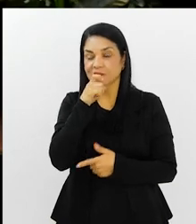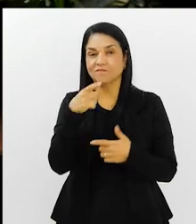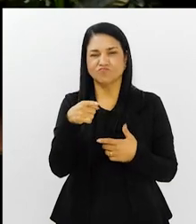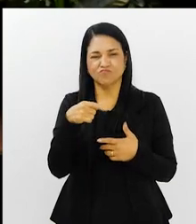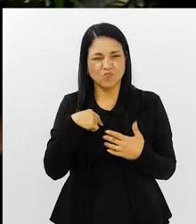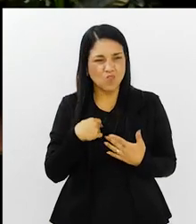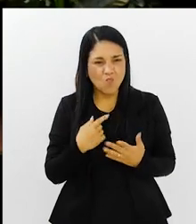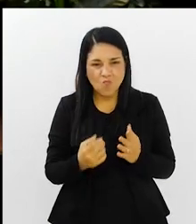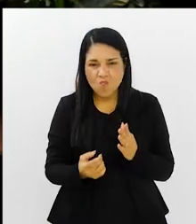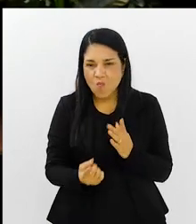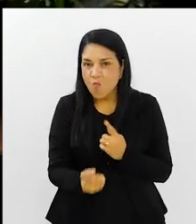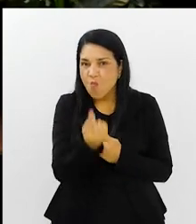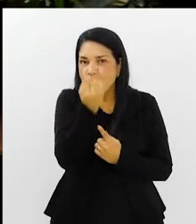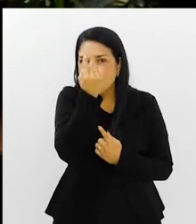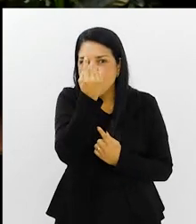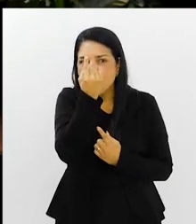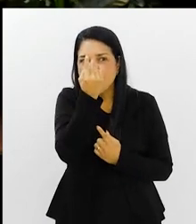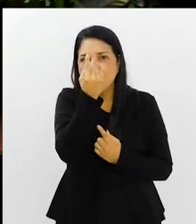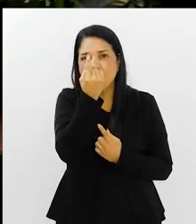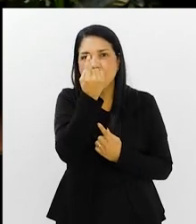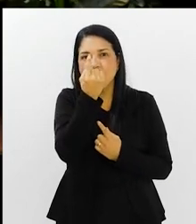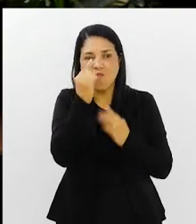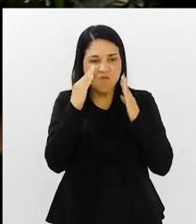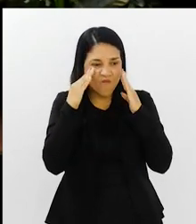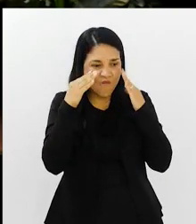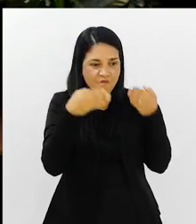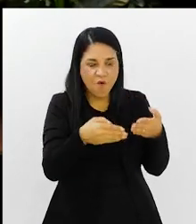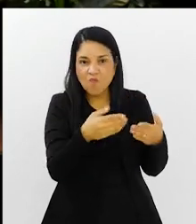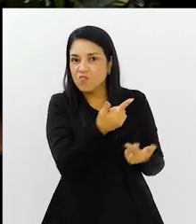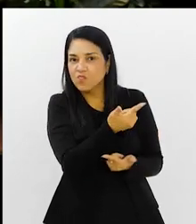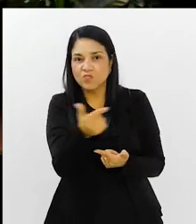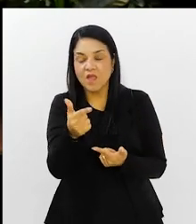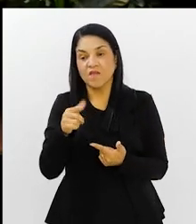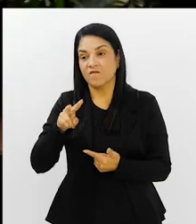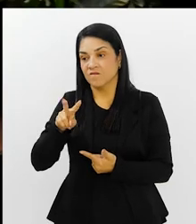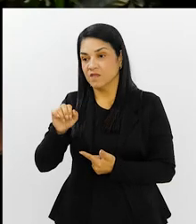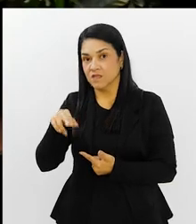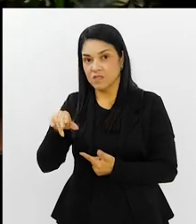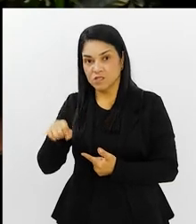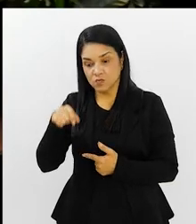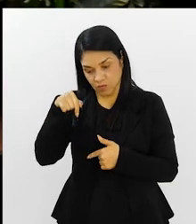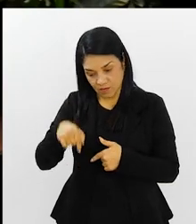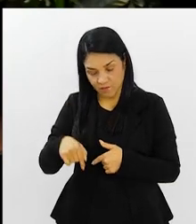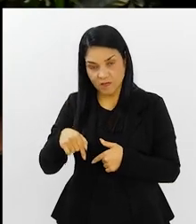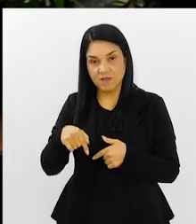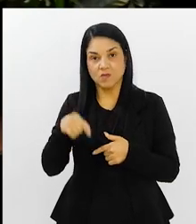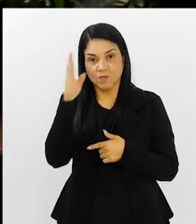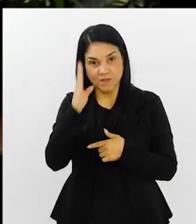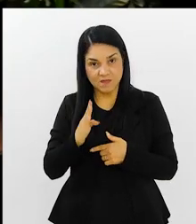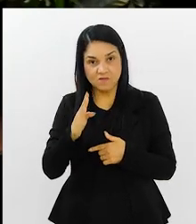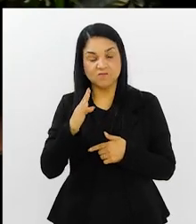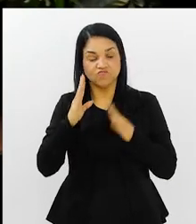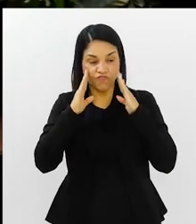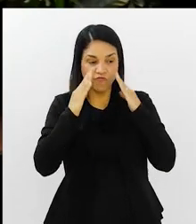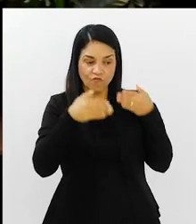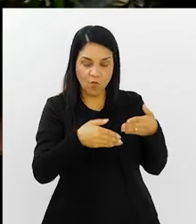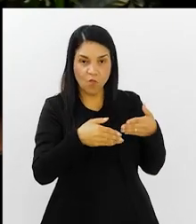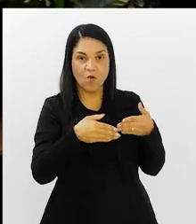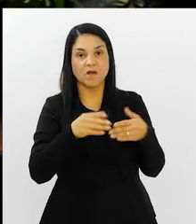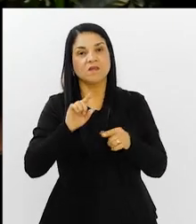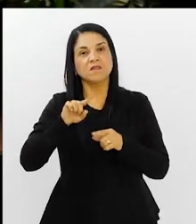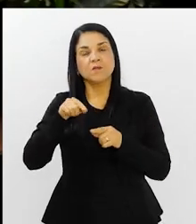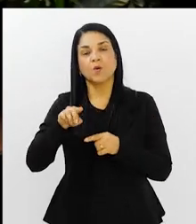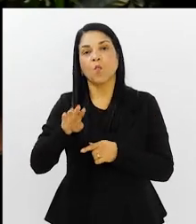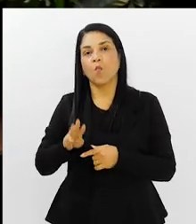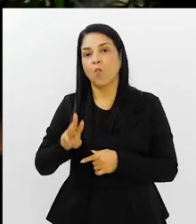ninguém para poder... A gente tem um foco? Porque o Vinícius Júnior, quando estava aqui, era o foco. Depois foi o Hendrick, garoto de